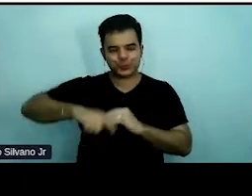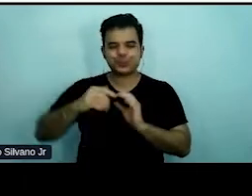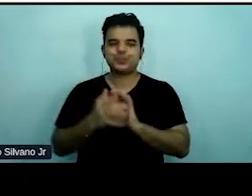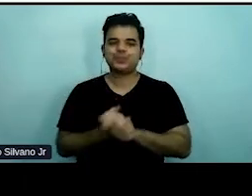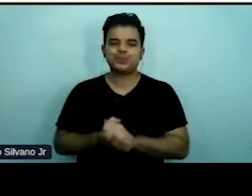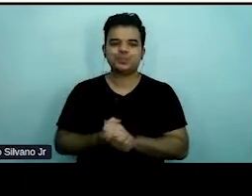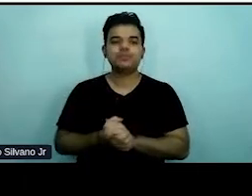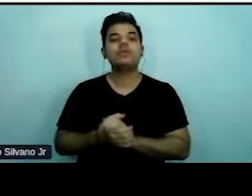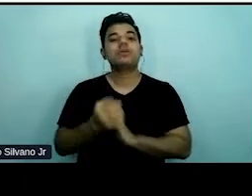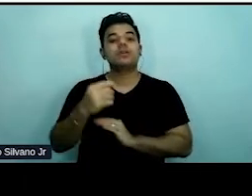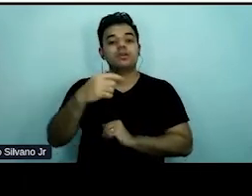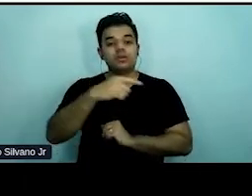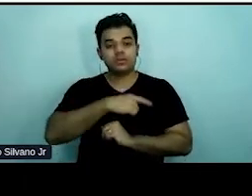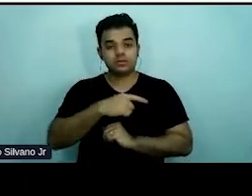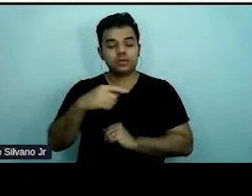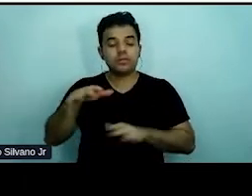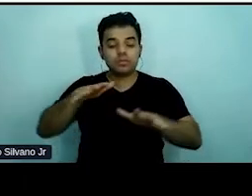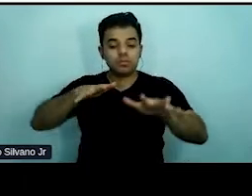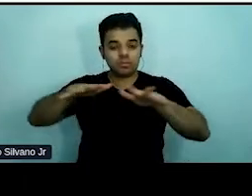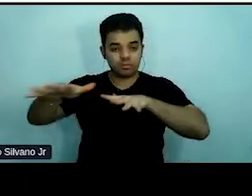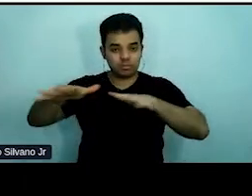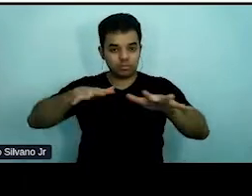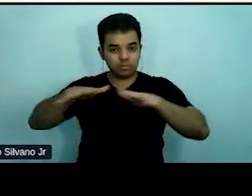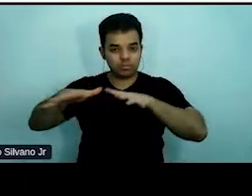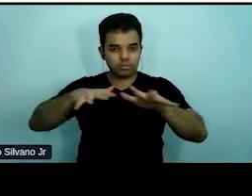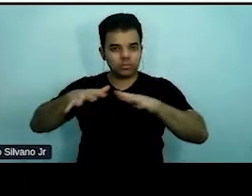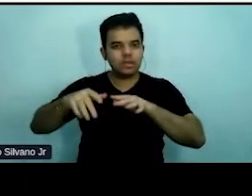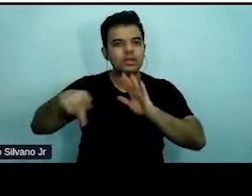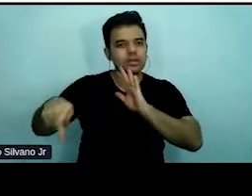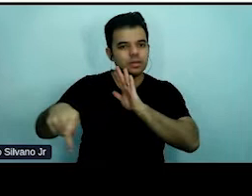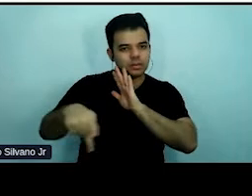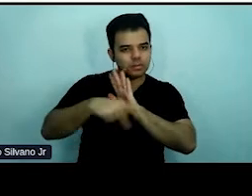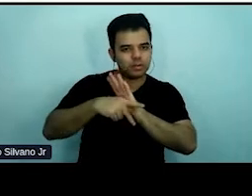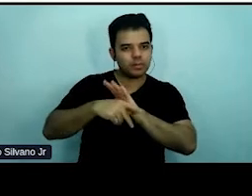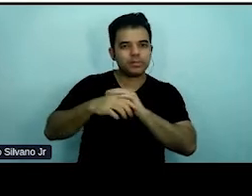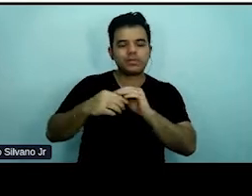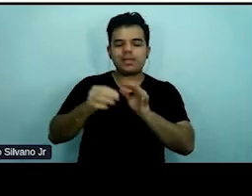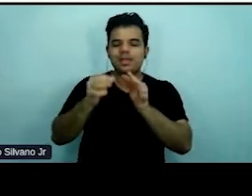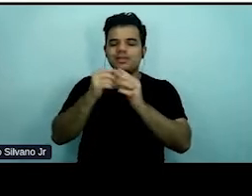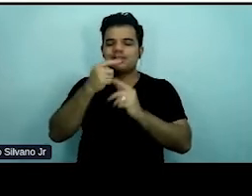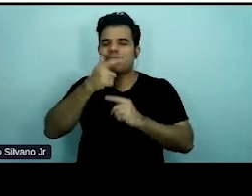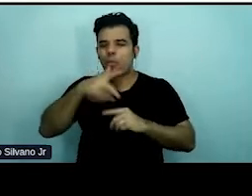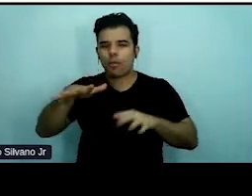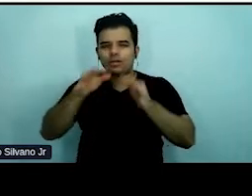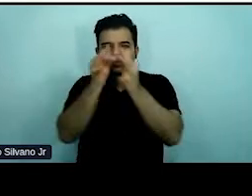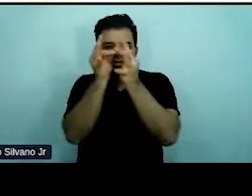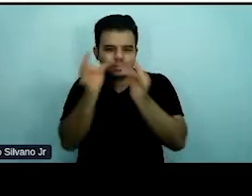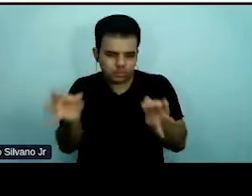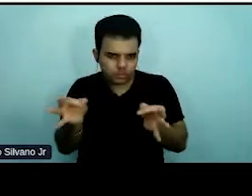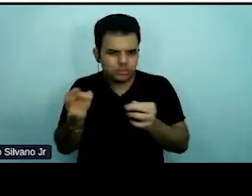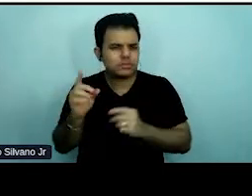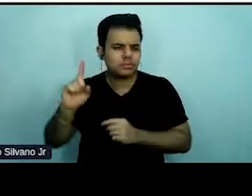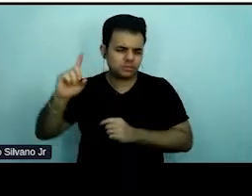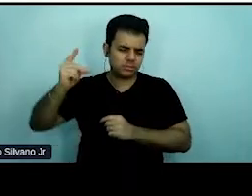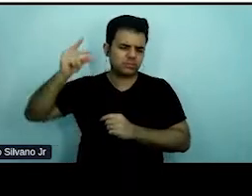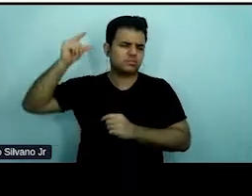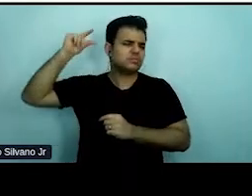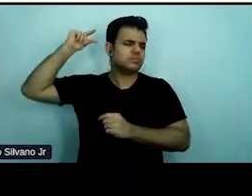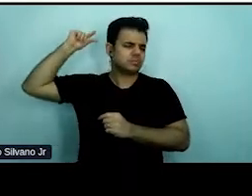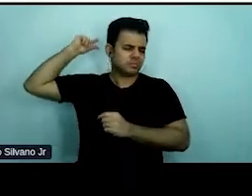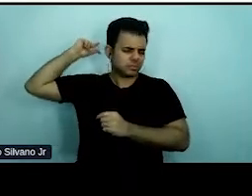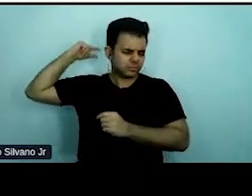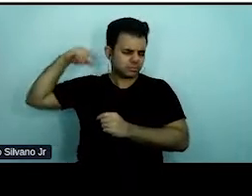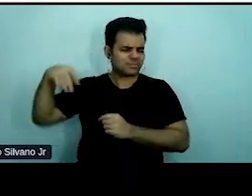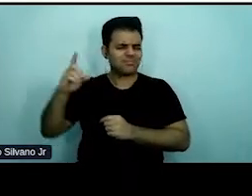Existe o movimento da plain language, linguagem simples, ele é bastante antigo, na verdade, não é atual.